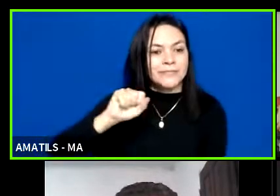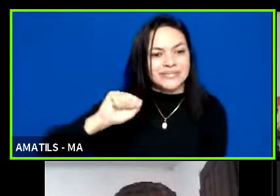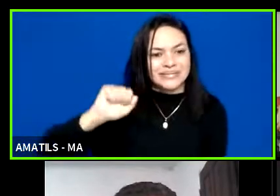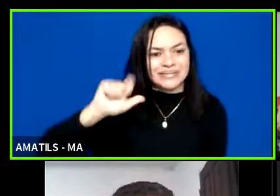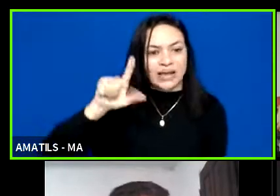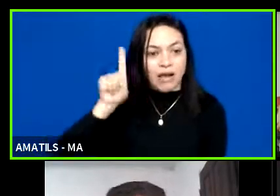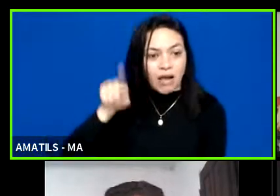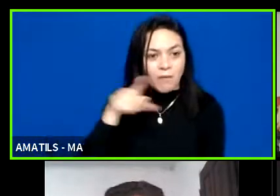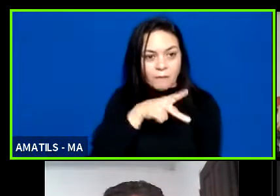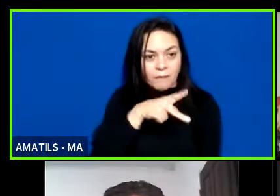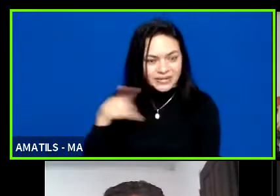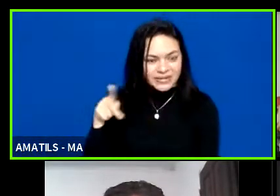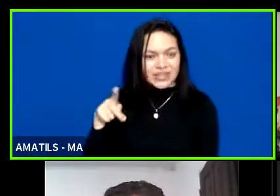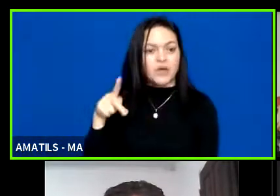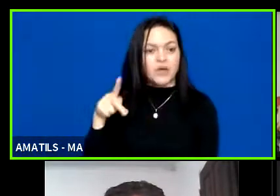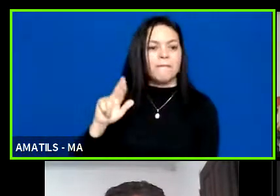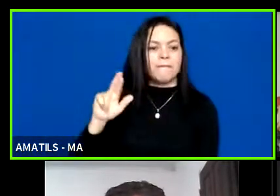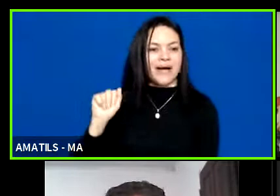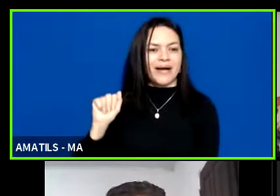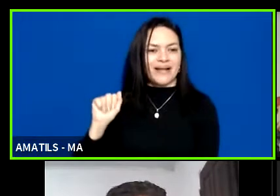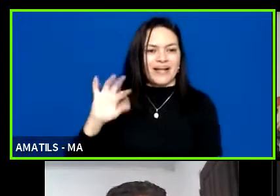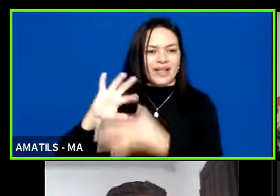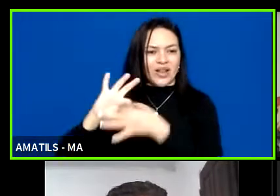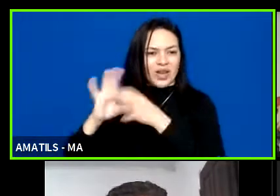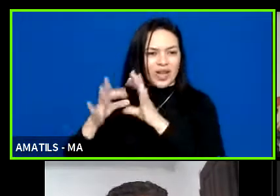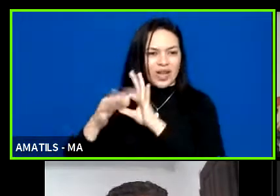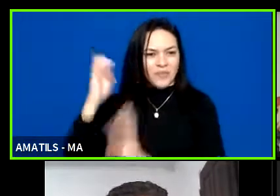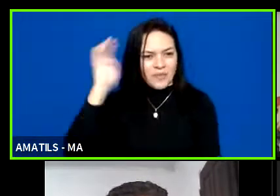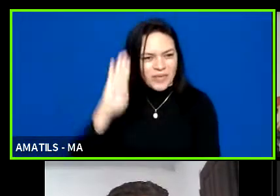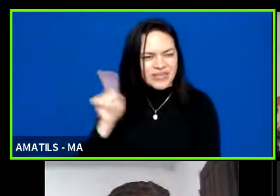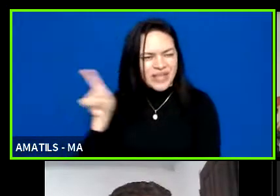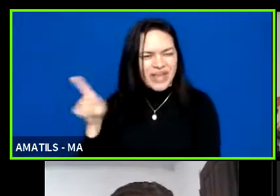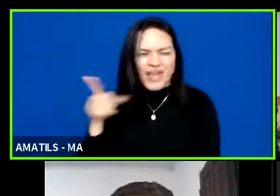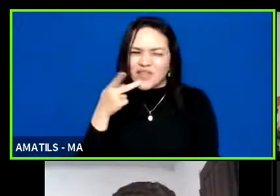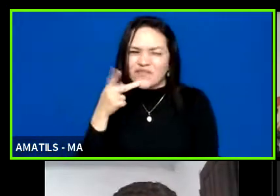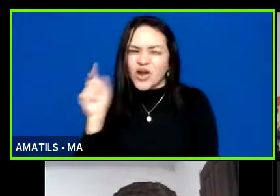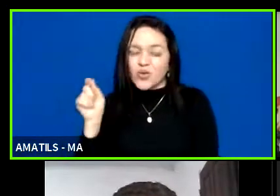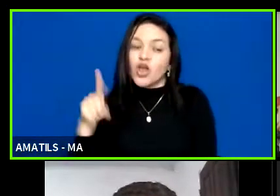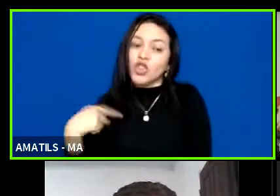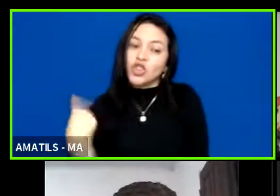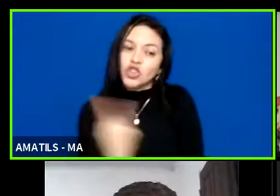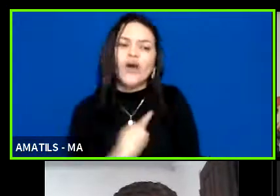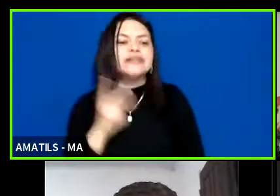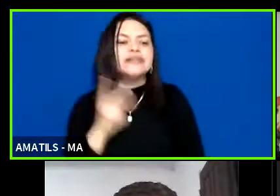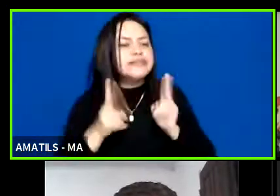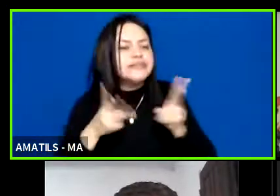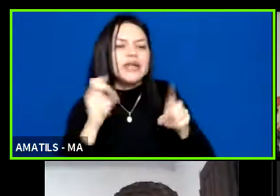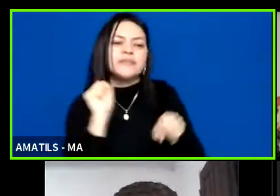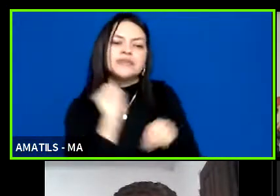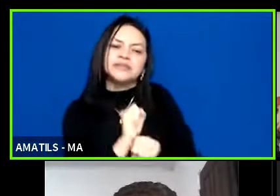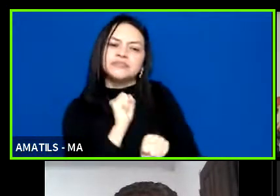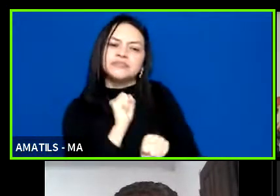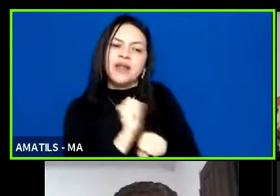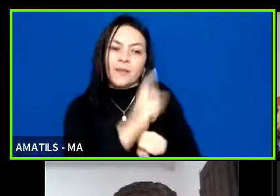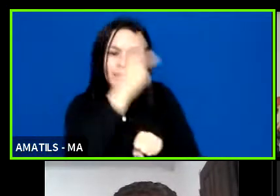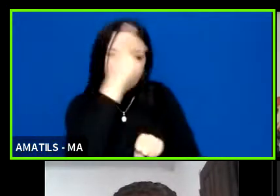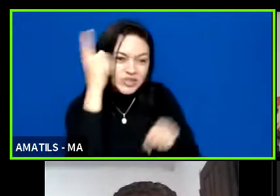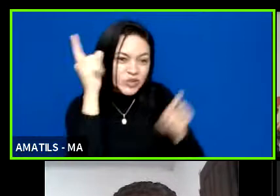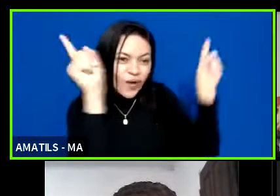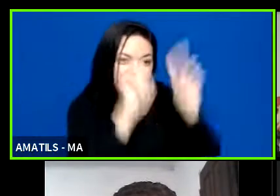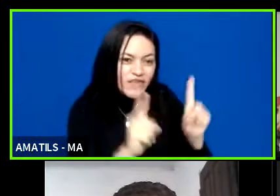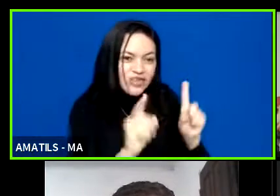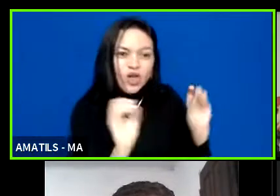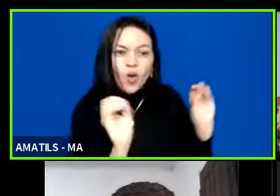Brasileiro, ele costuma dizer que nós sempre esperamos, né? As pessoas que não têm deficiência terem as suas atividades para depois